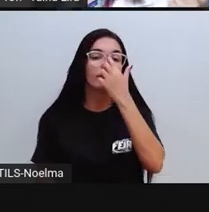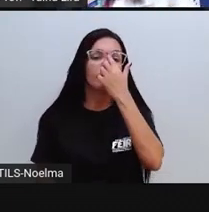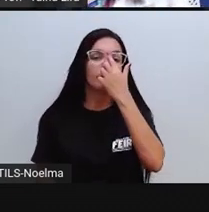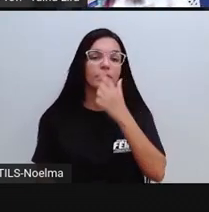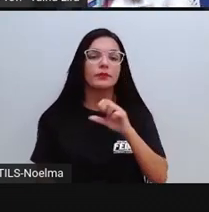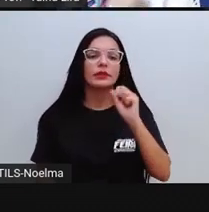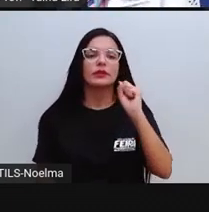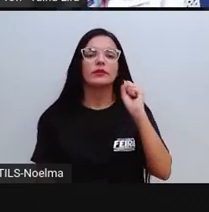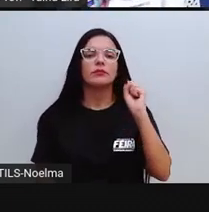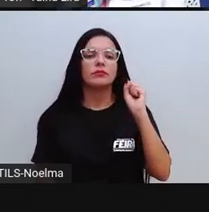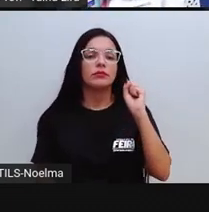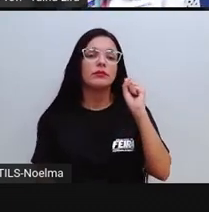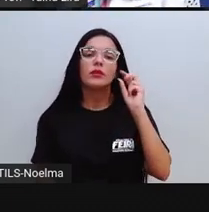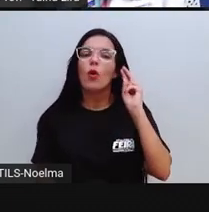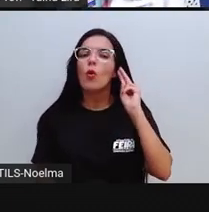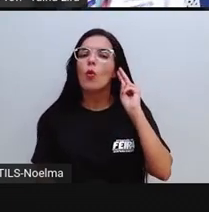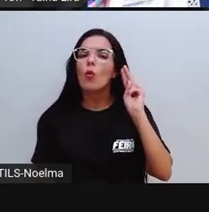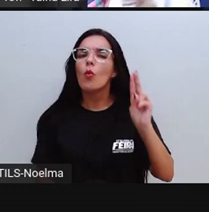Ó, qualquer.